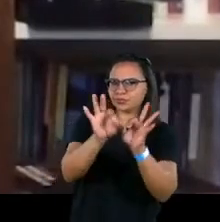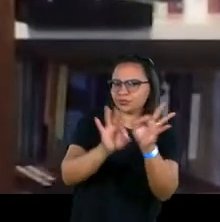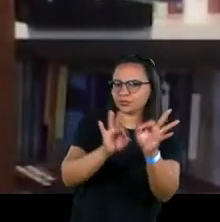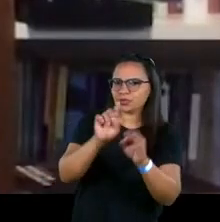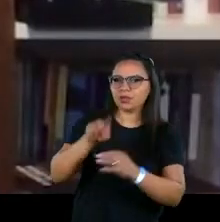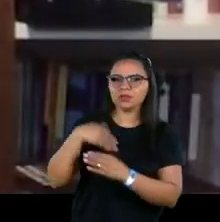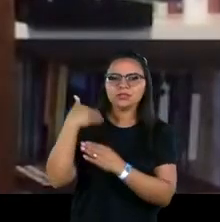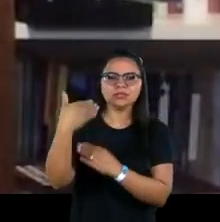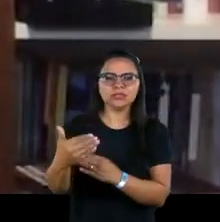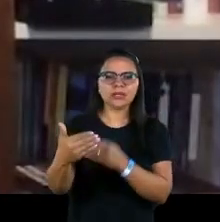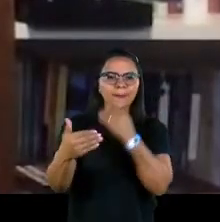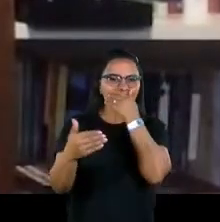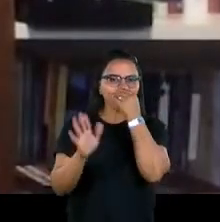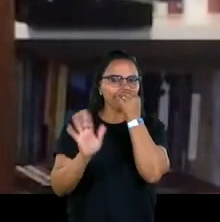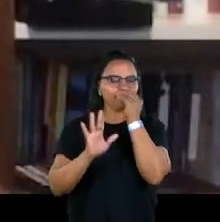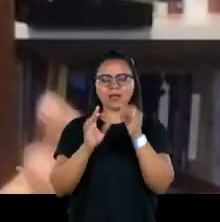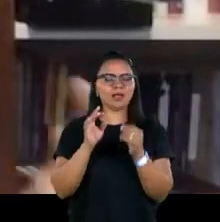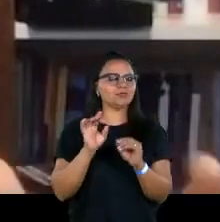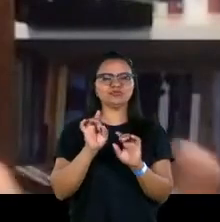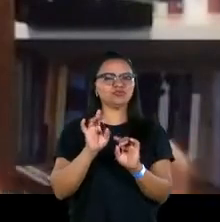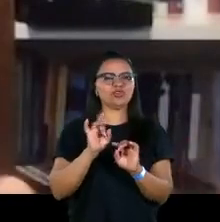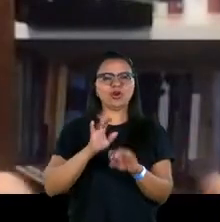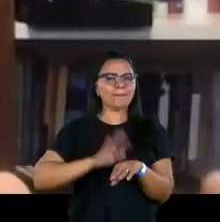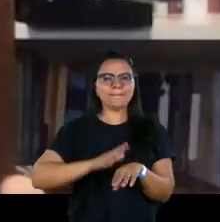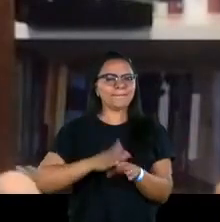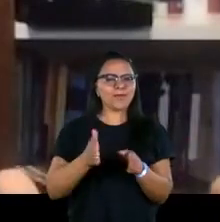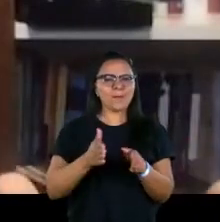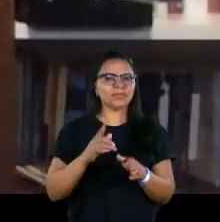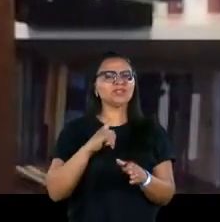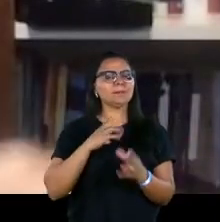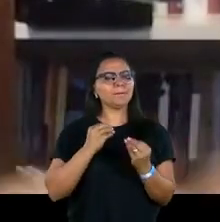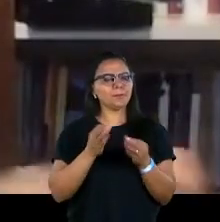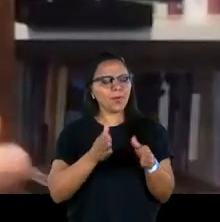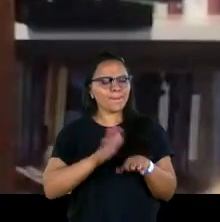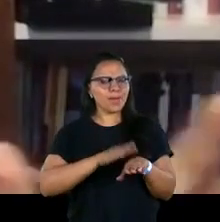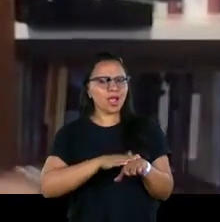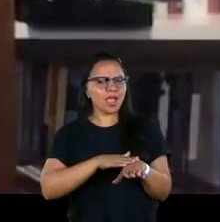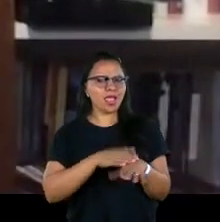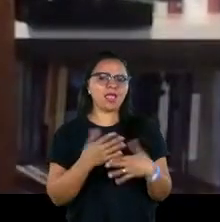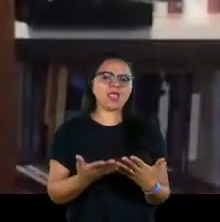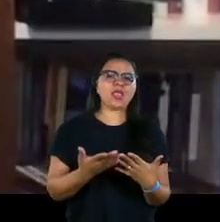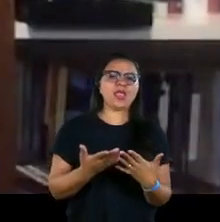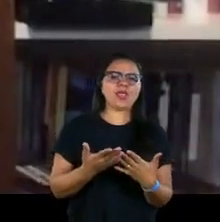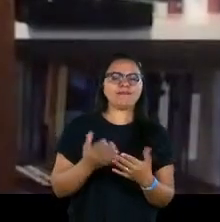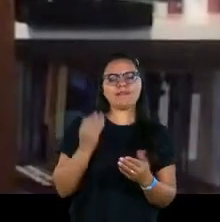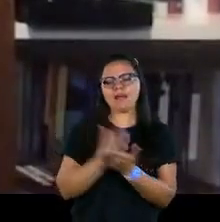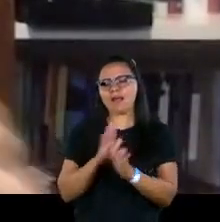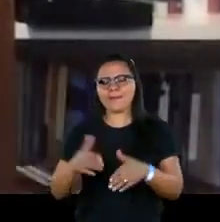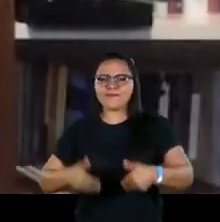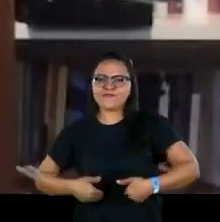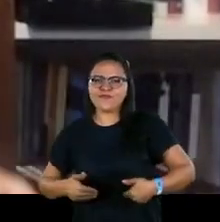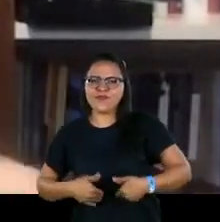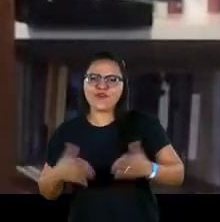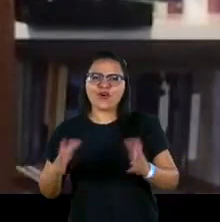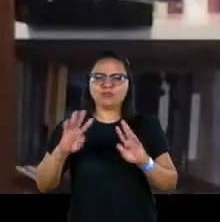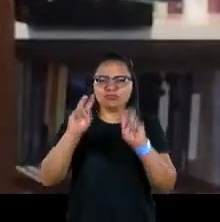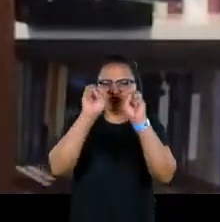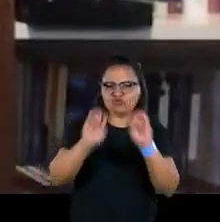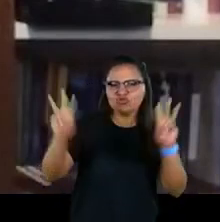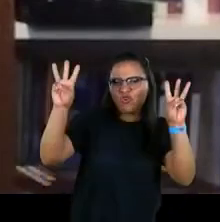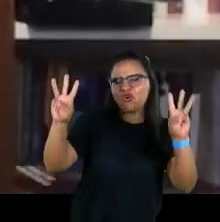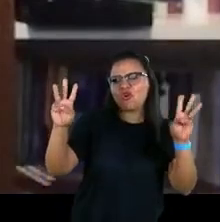seguida, não um programa que fosse pontual, havia muita ação pontual, vigília de combate à fome, shows,